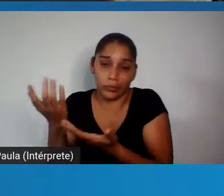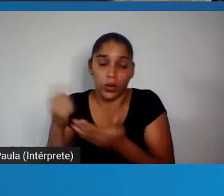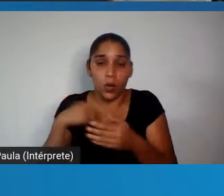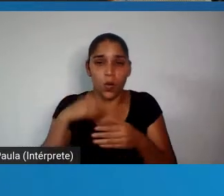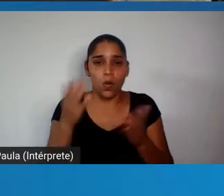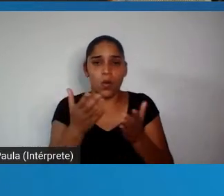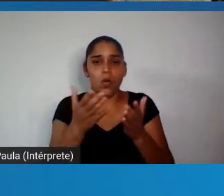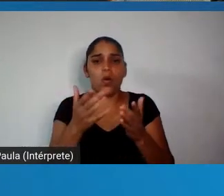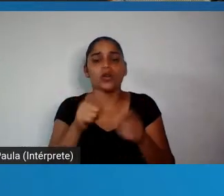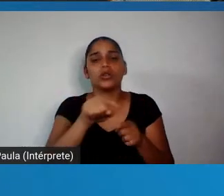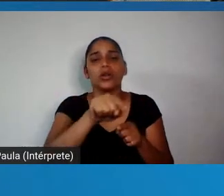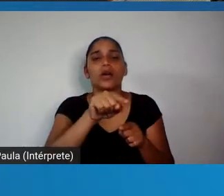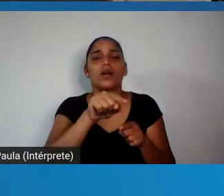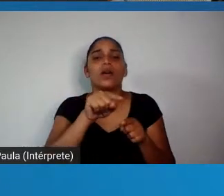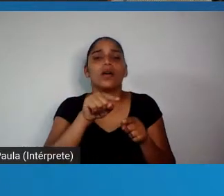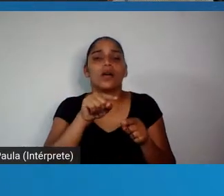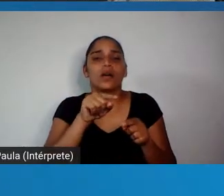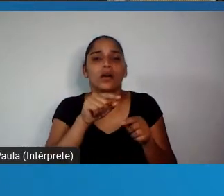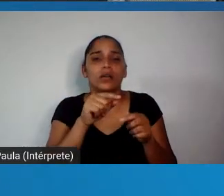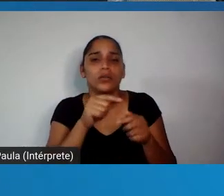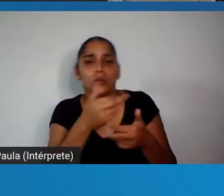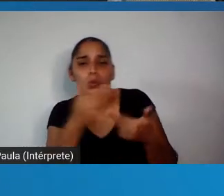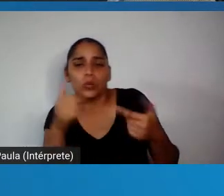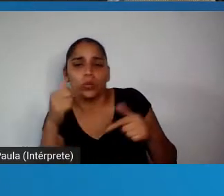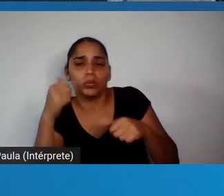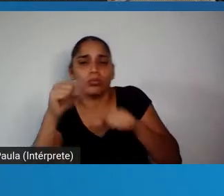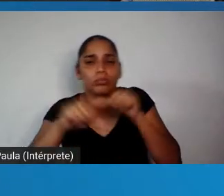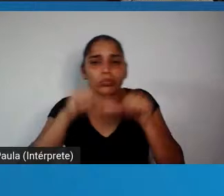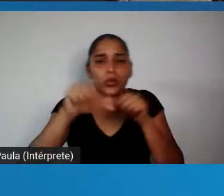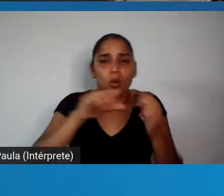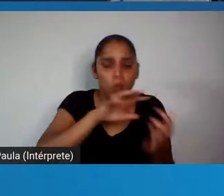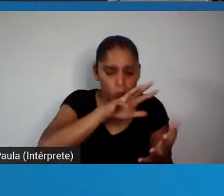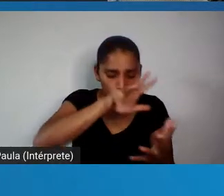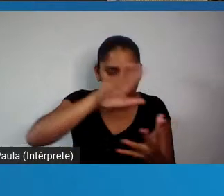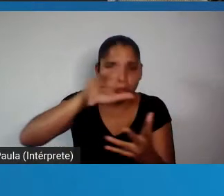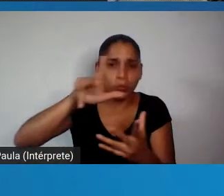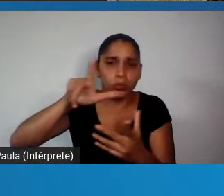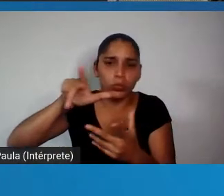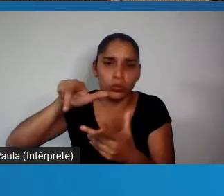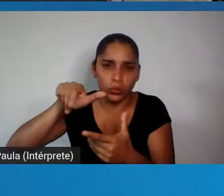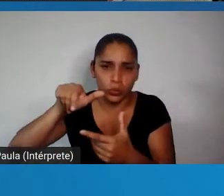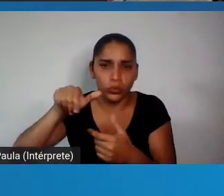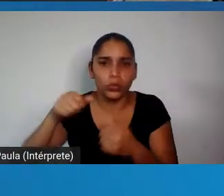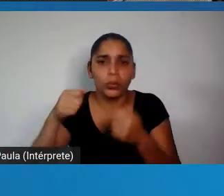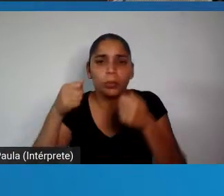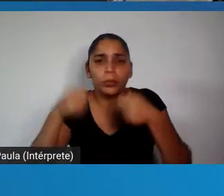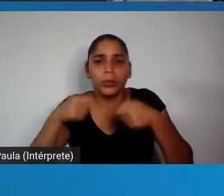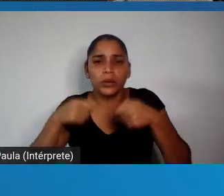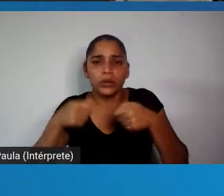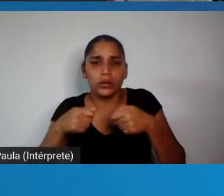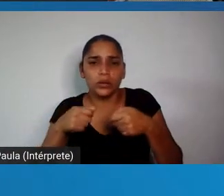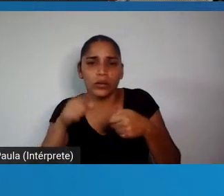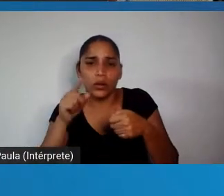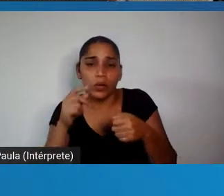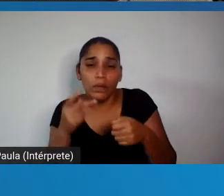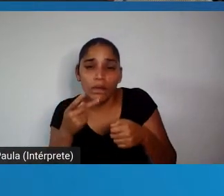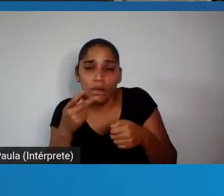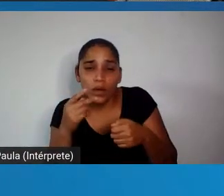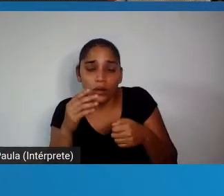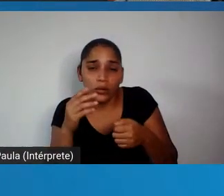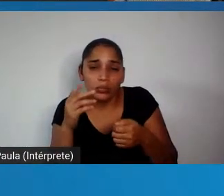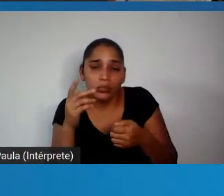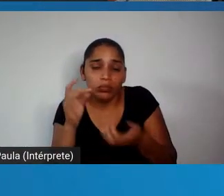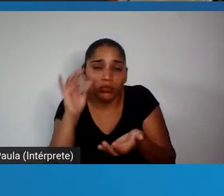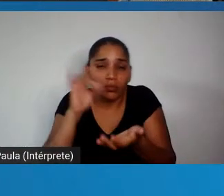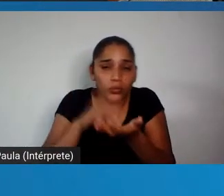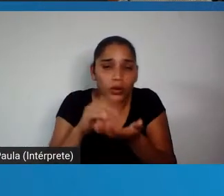mundo da ciência, tecnologia e inovação, aliás, o mundo da educação que eu quero enfatizar aqui, e eu vou reforçar